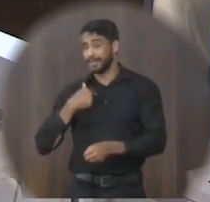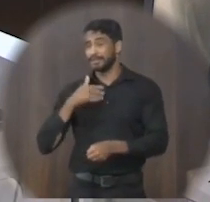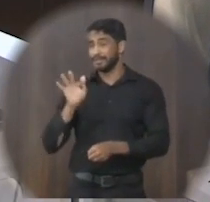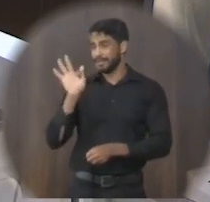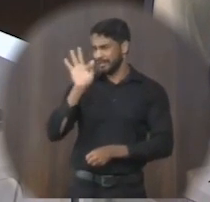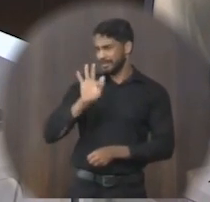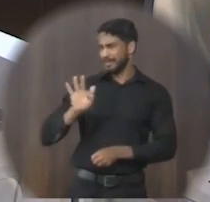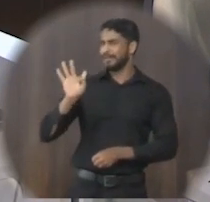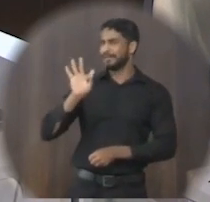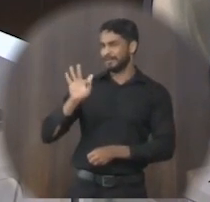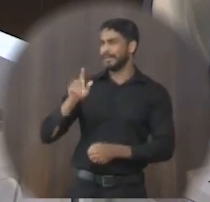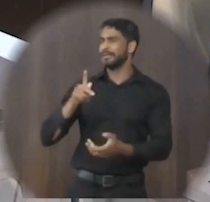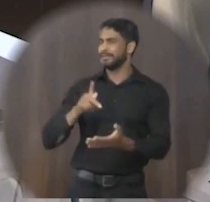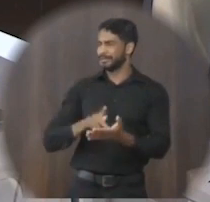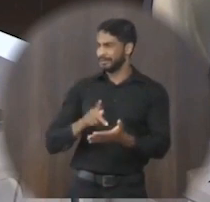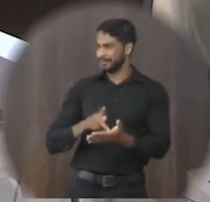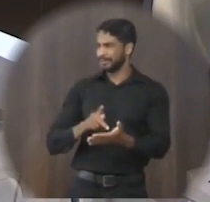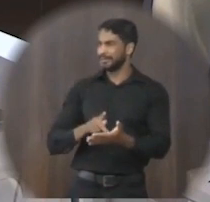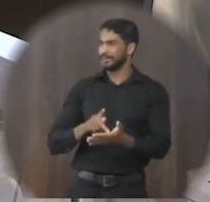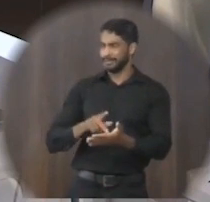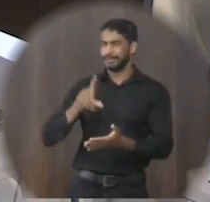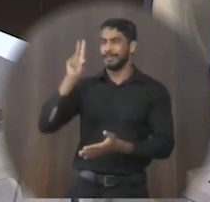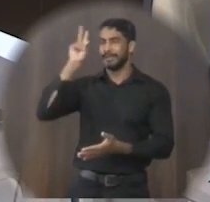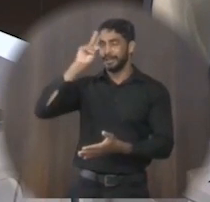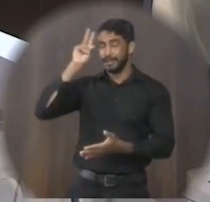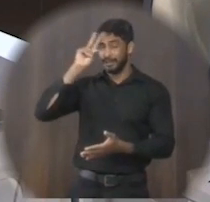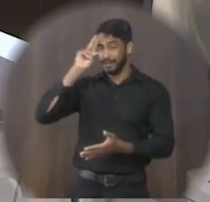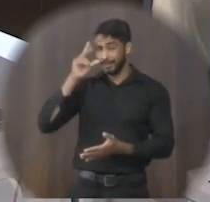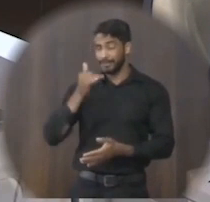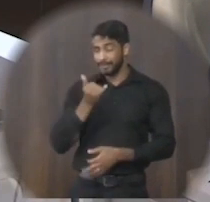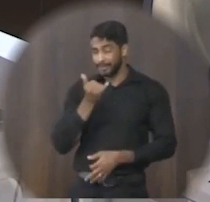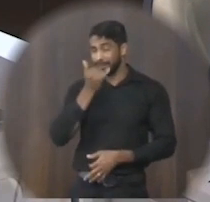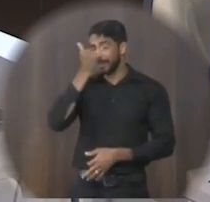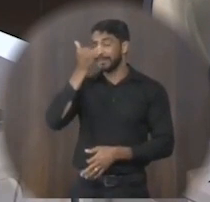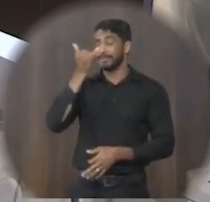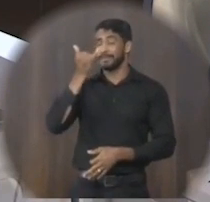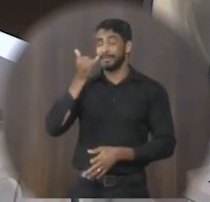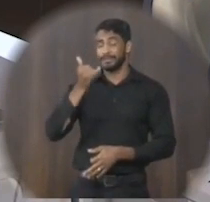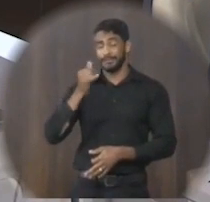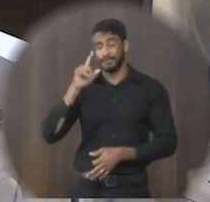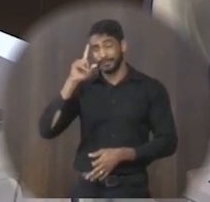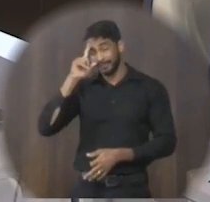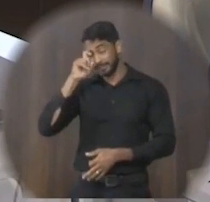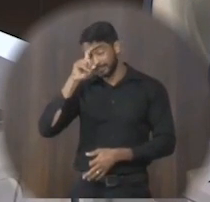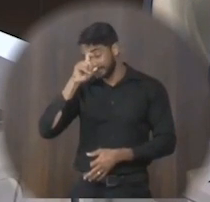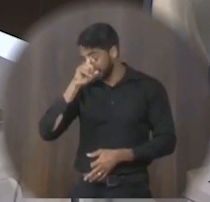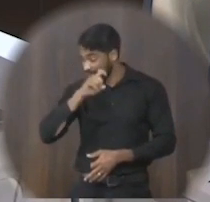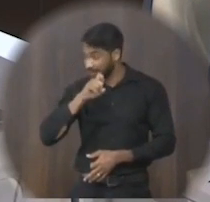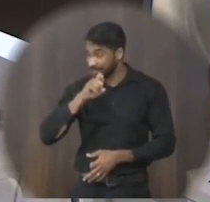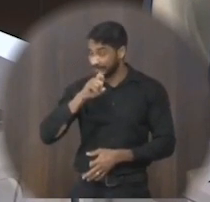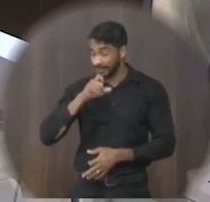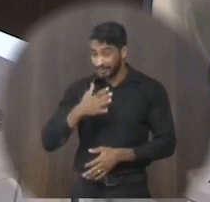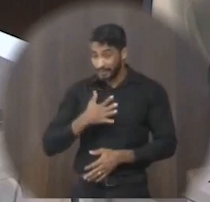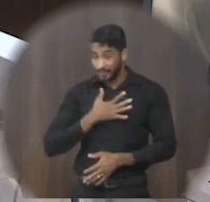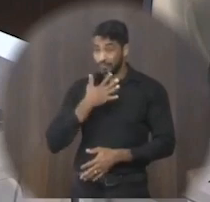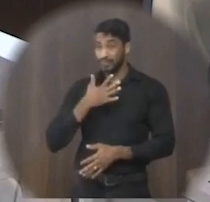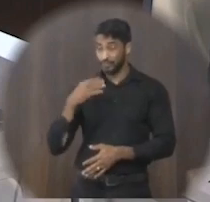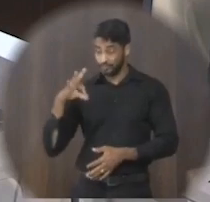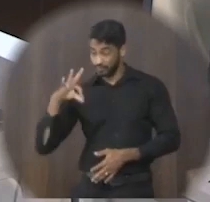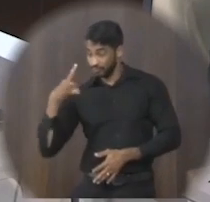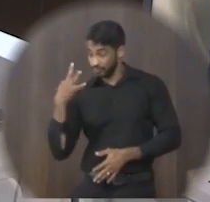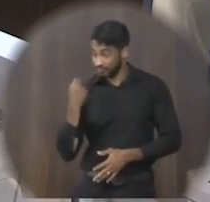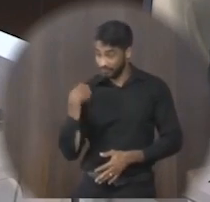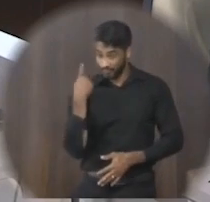faculdade. Tenho certeza que todos que estão aqui lembram daquela tragédia que foi impactante, impactou todos nós de Janaúba, né? E a